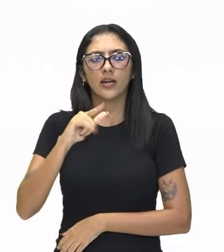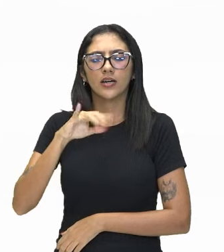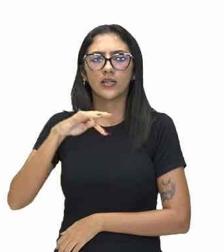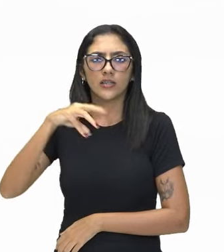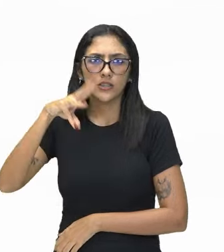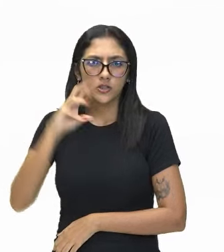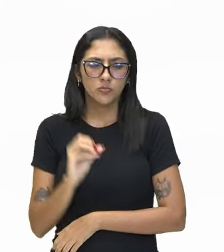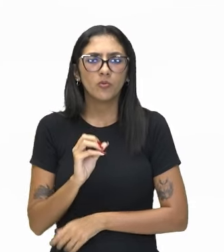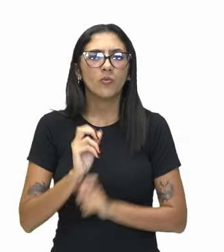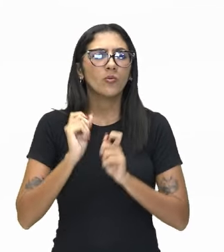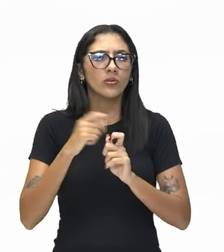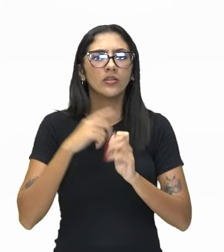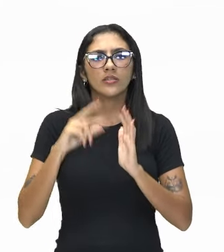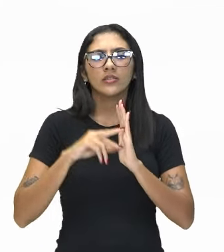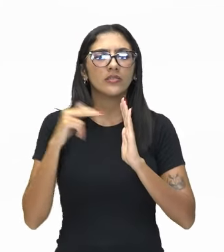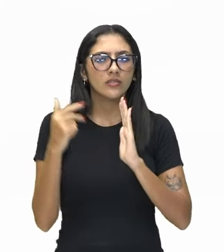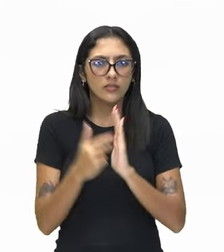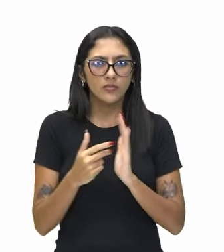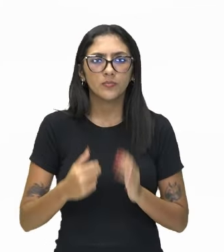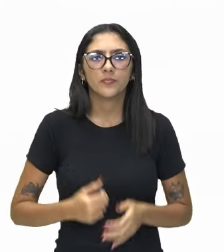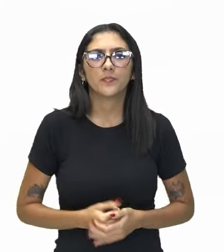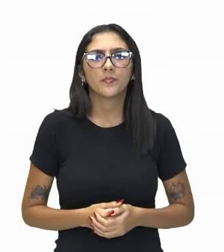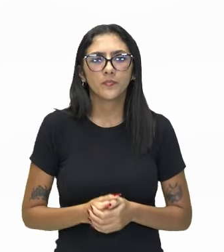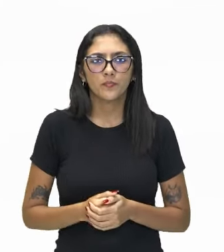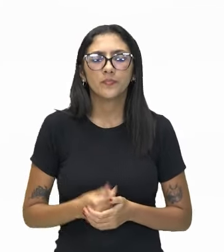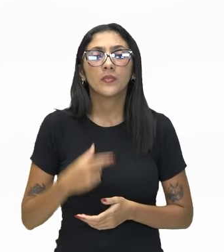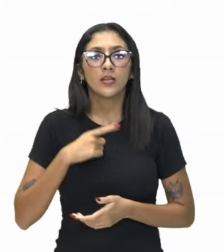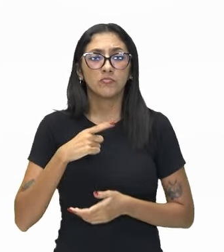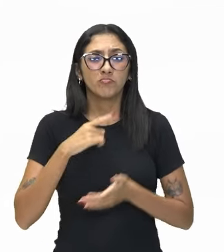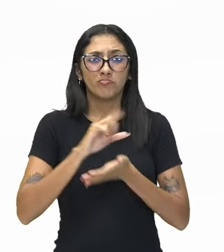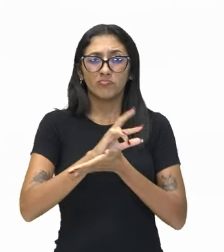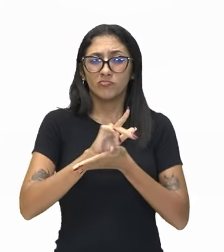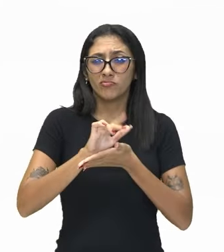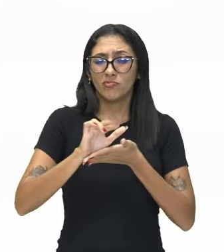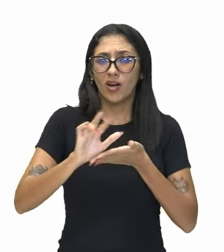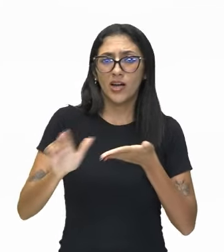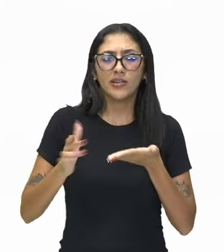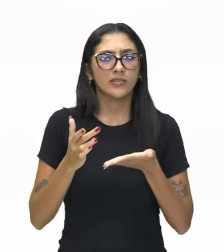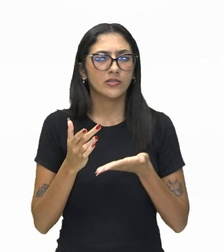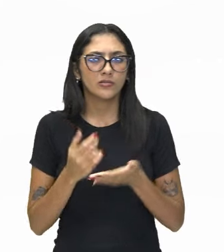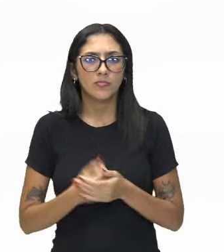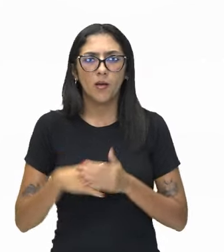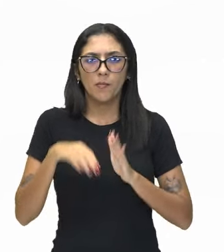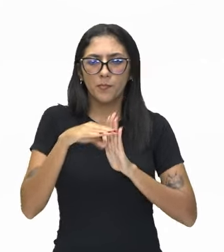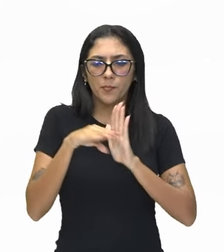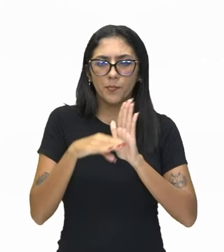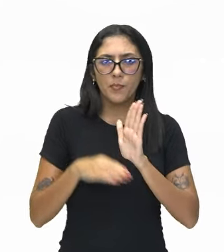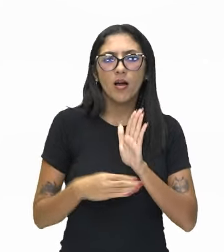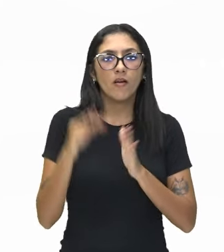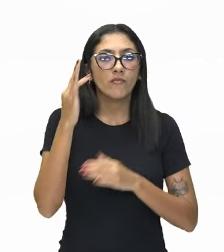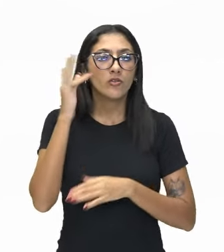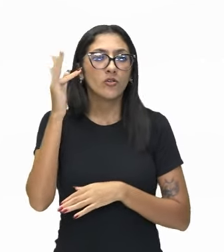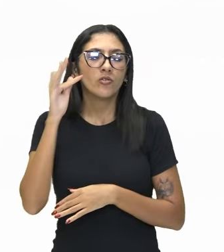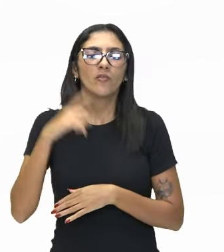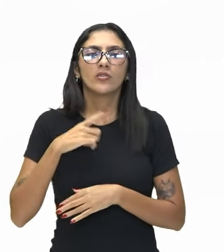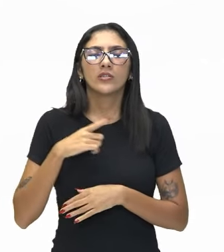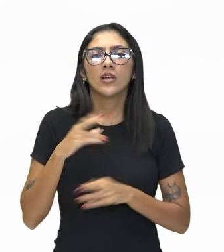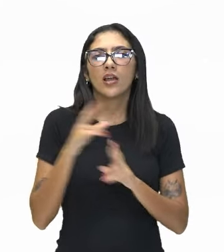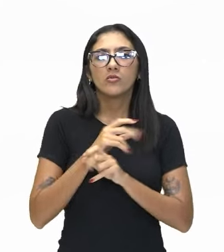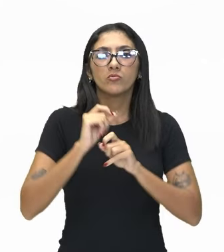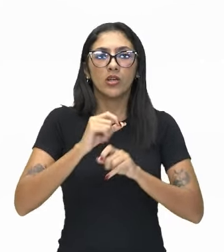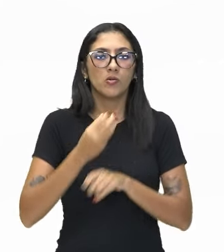existencialismo? É um conjunto de doutrinas filosóficas que tem foco na existência.